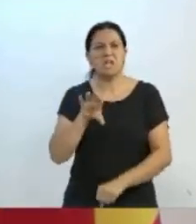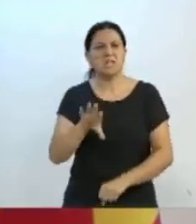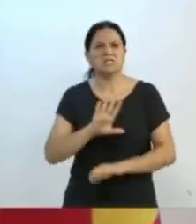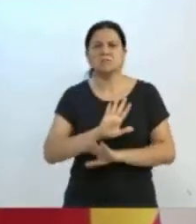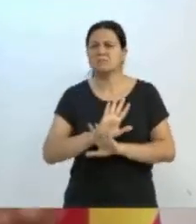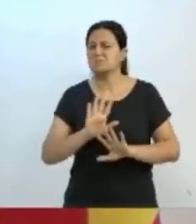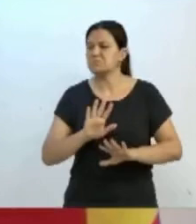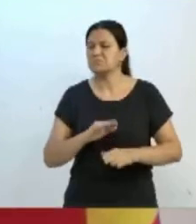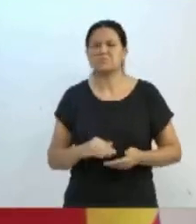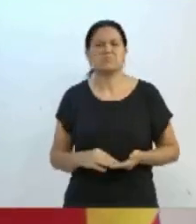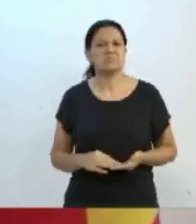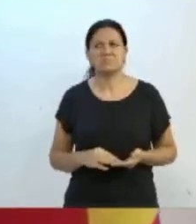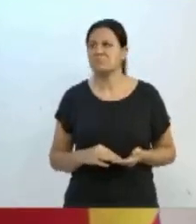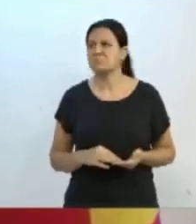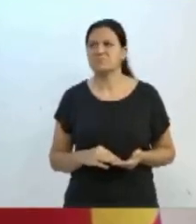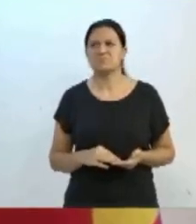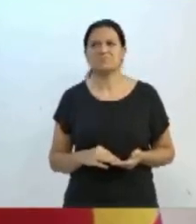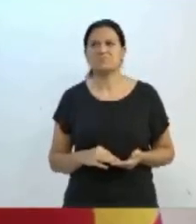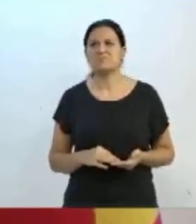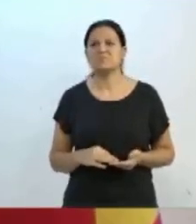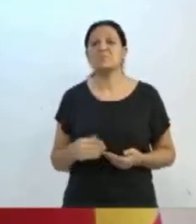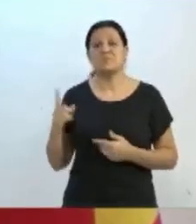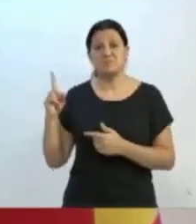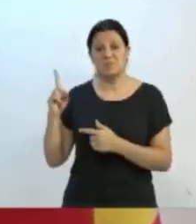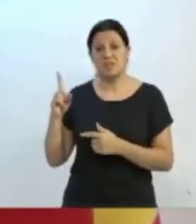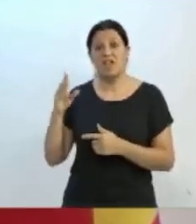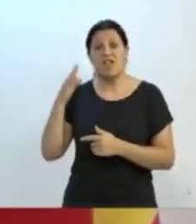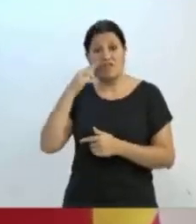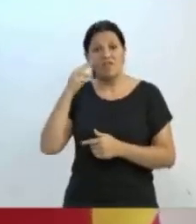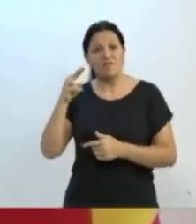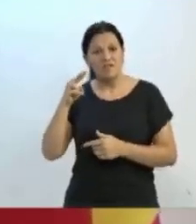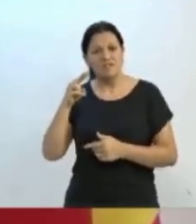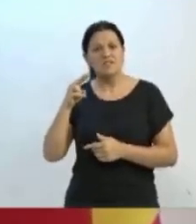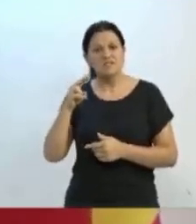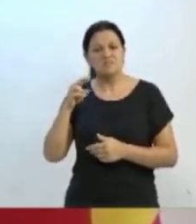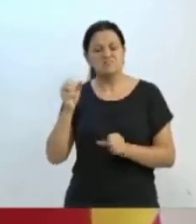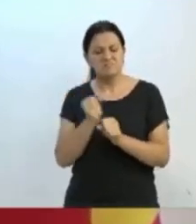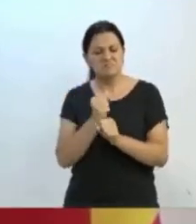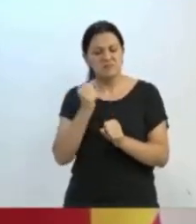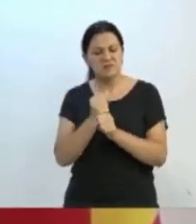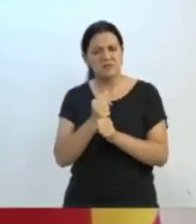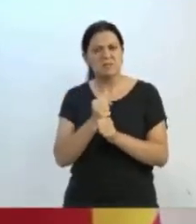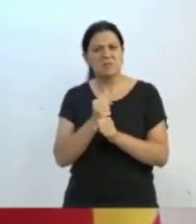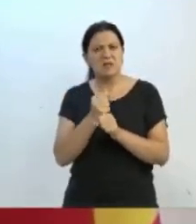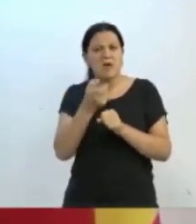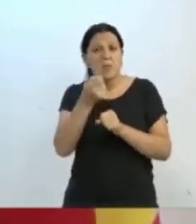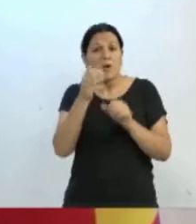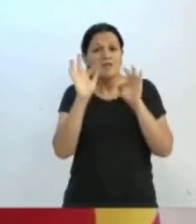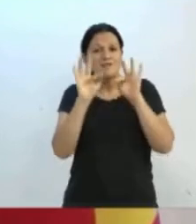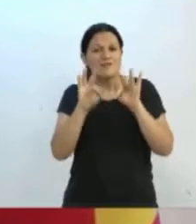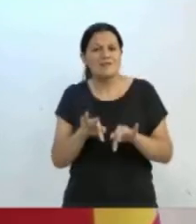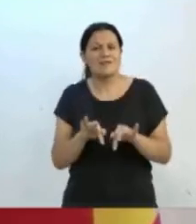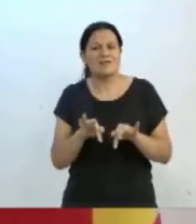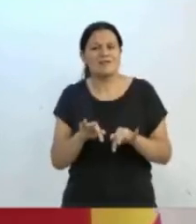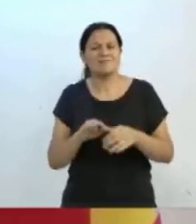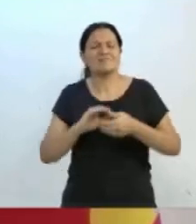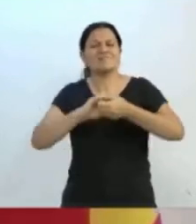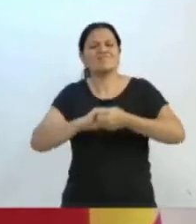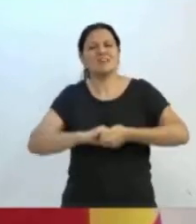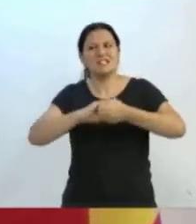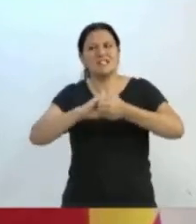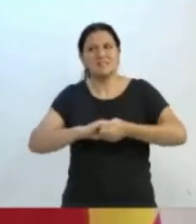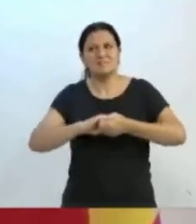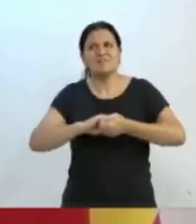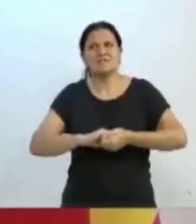consegui, pelo menos. E aí hoje está aí uma obra que está se encerrando. Parabéns. Eu me rendo